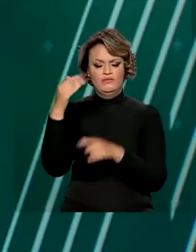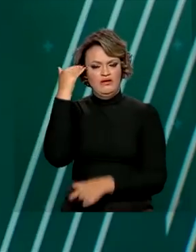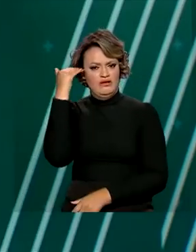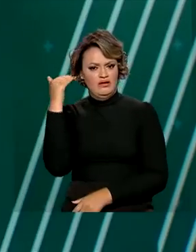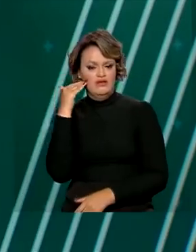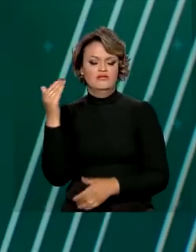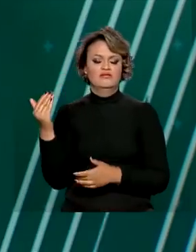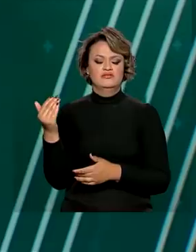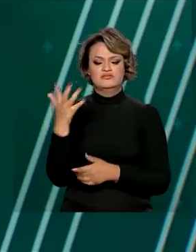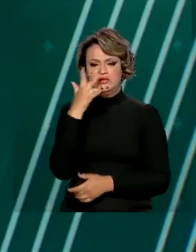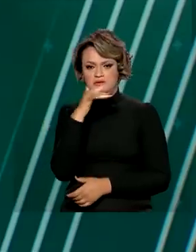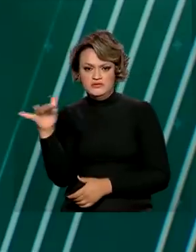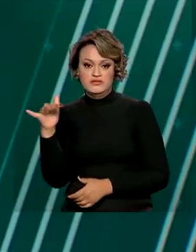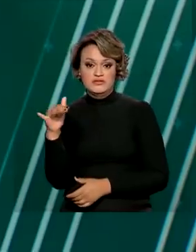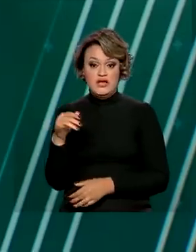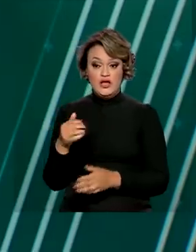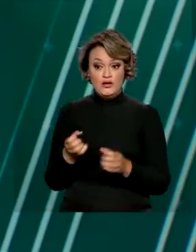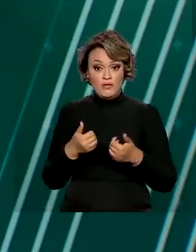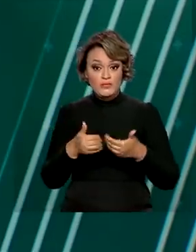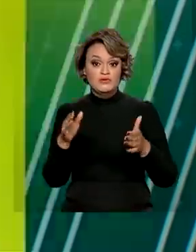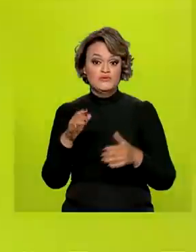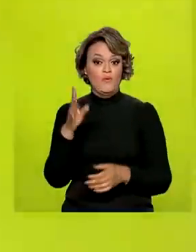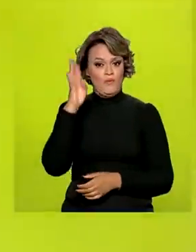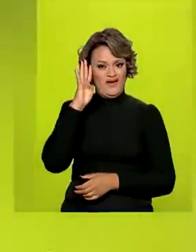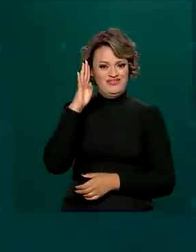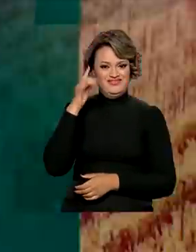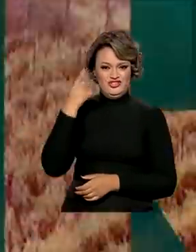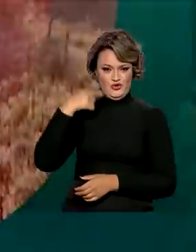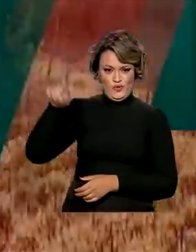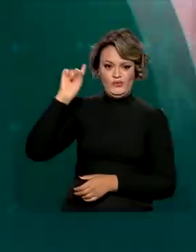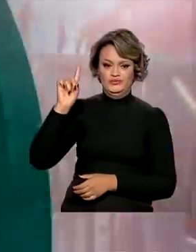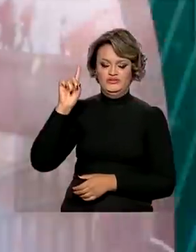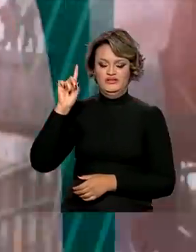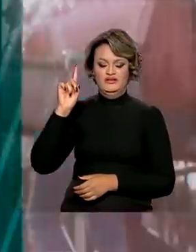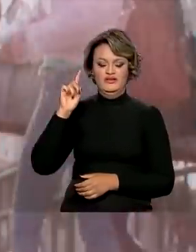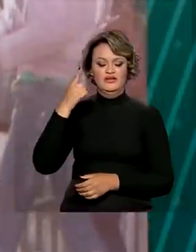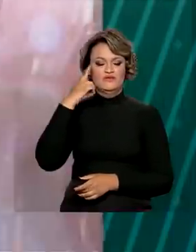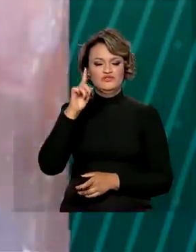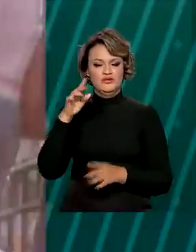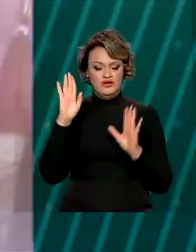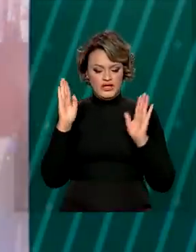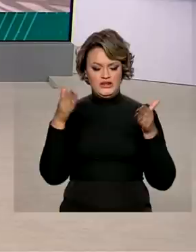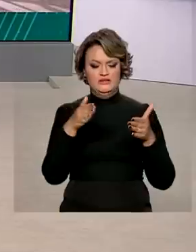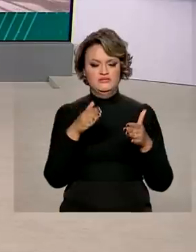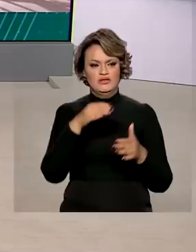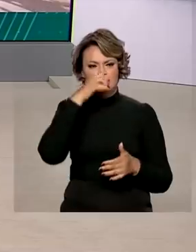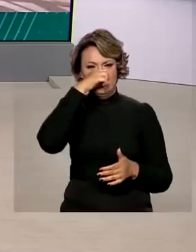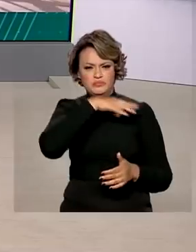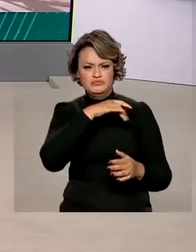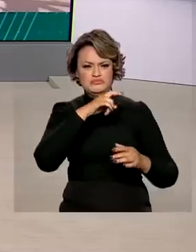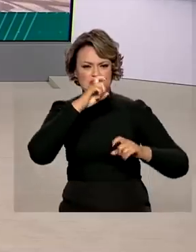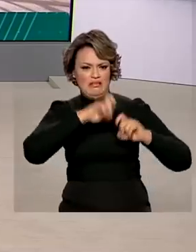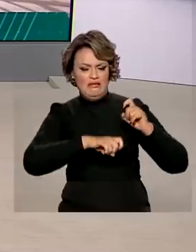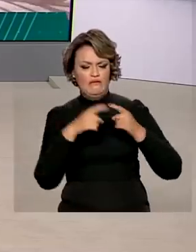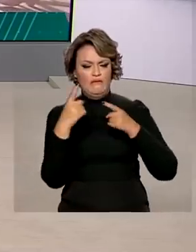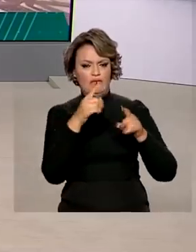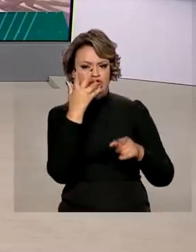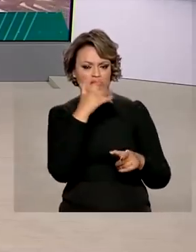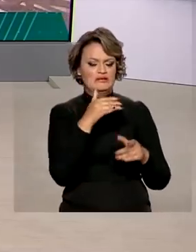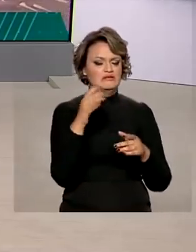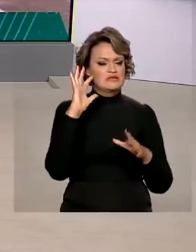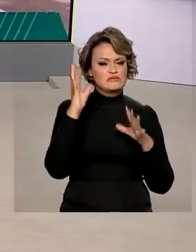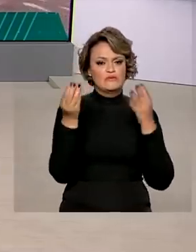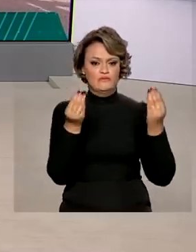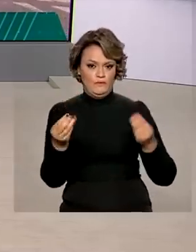lançado nesta quarta-feira, Dia Nacional de Combate ao Abuso e Exploração Sexual de Crianças e Adolescentes. O Ministério da Justiça e